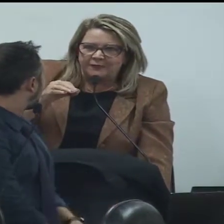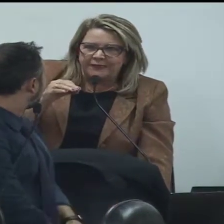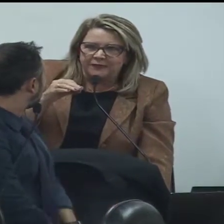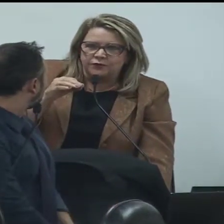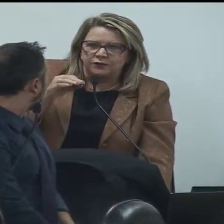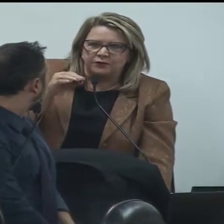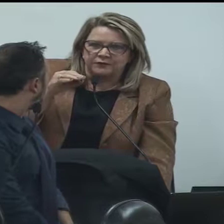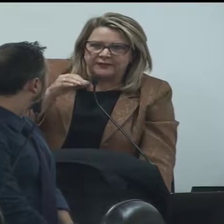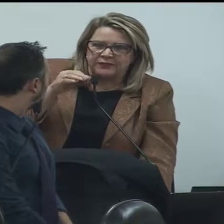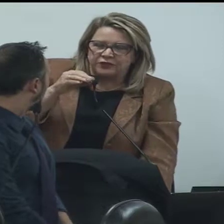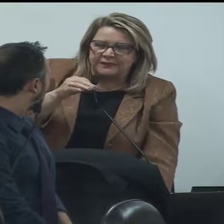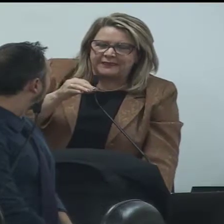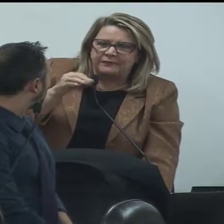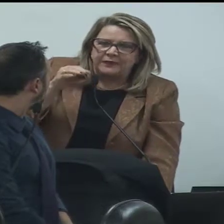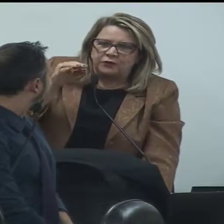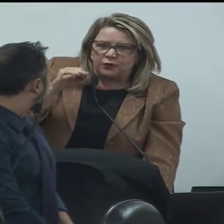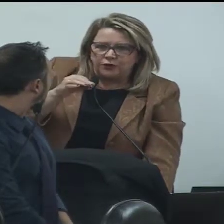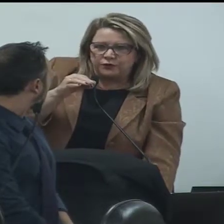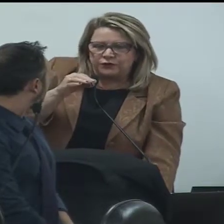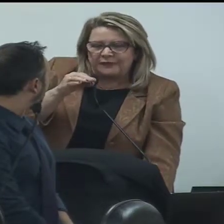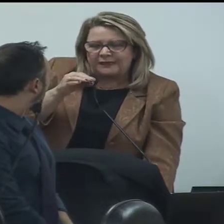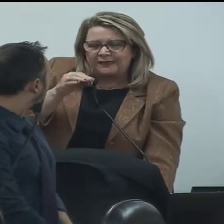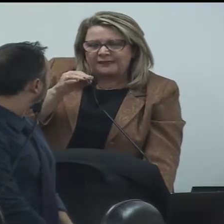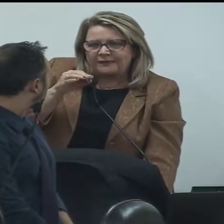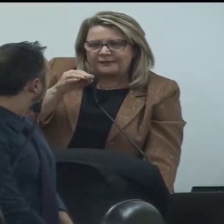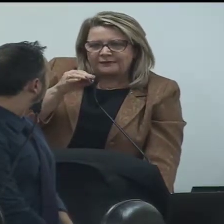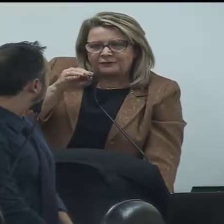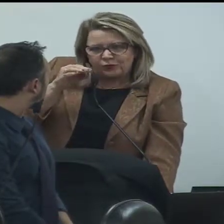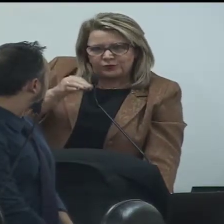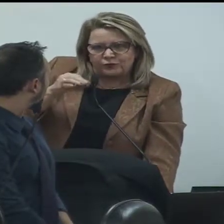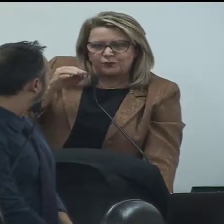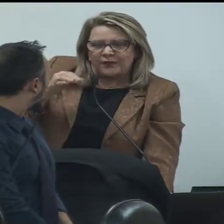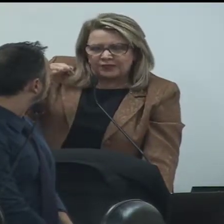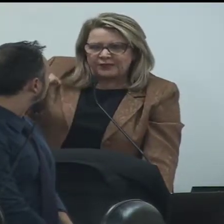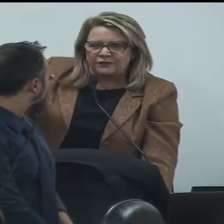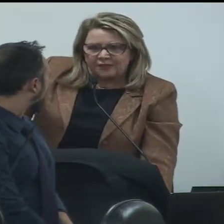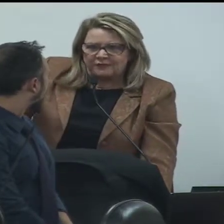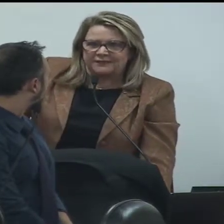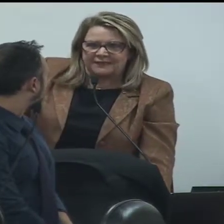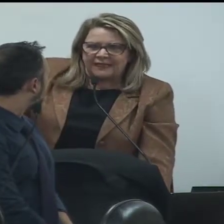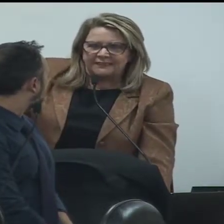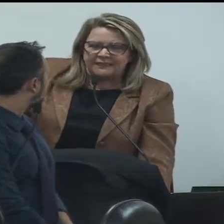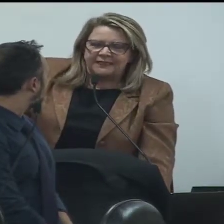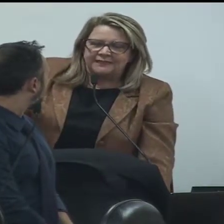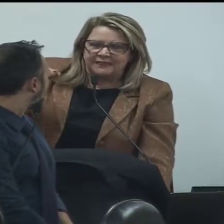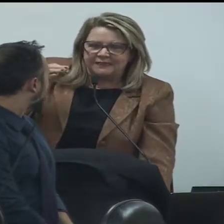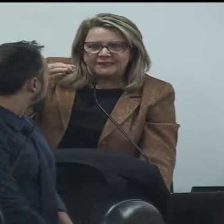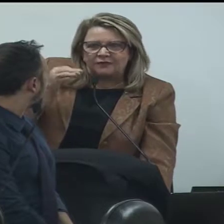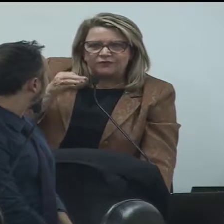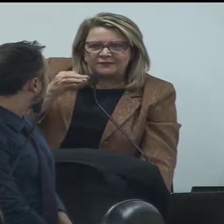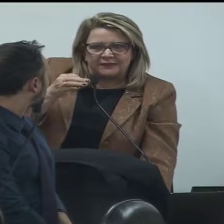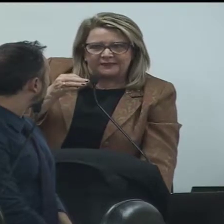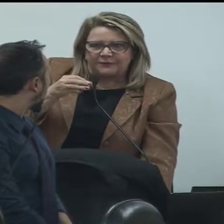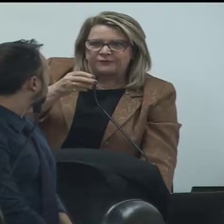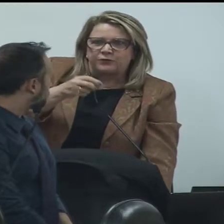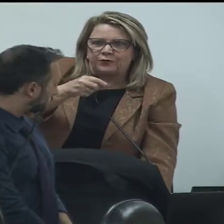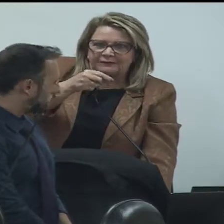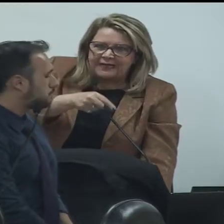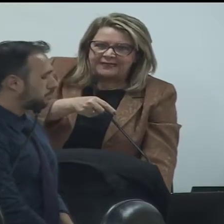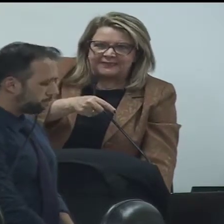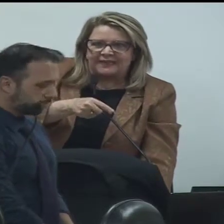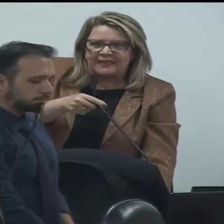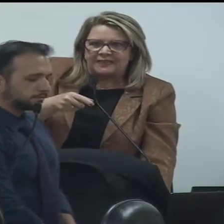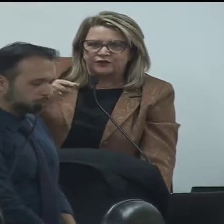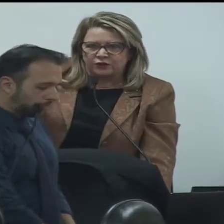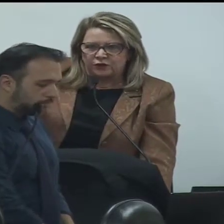fiz um requerimento que eu gostaria de ter todos os borracheiros da nossa cidade, se eles estão, se a prefeitura